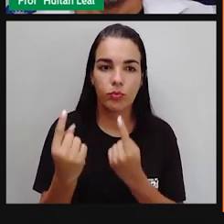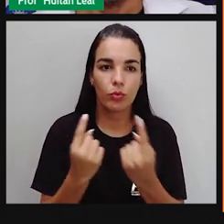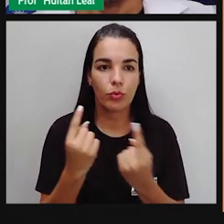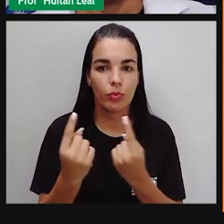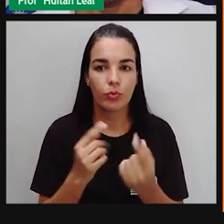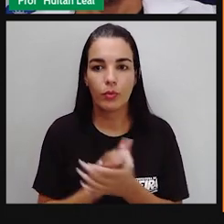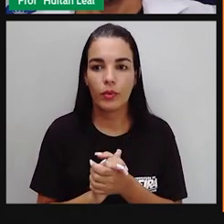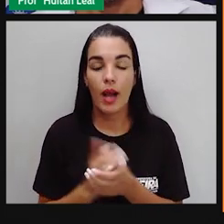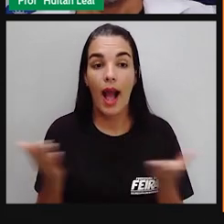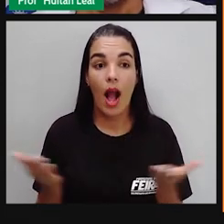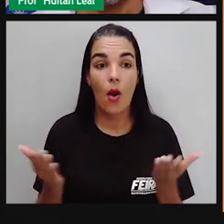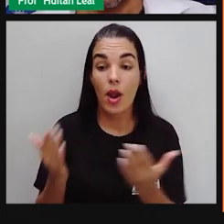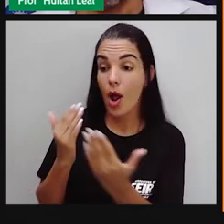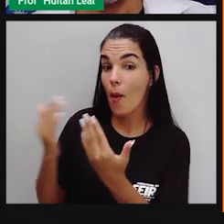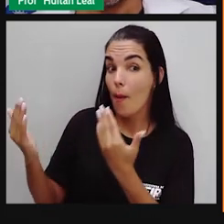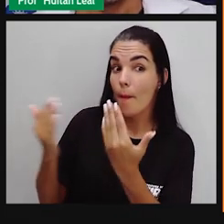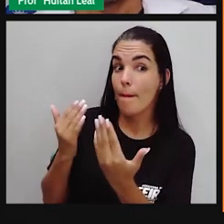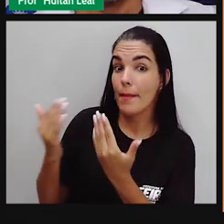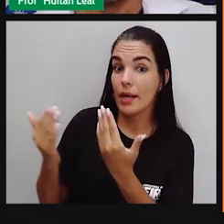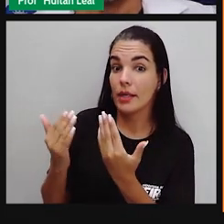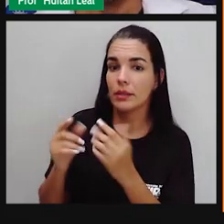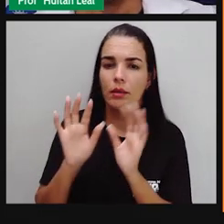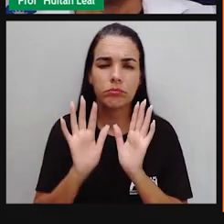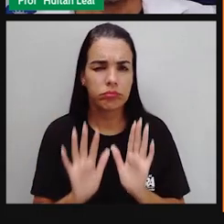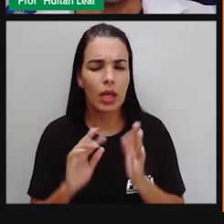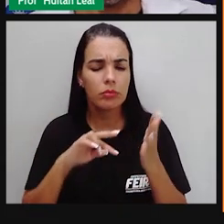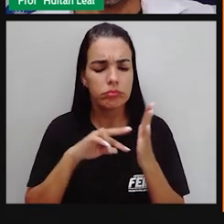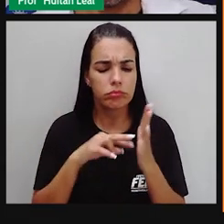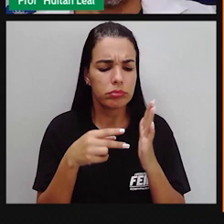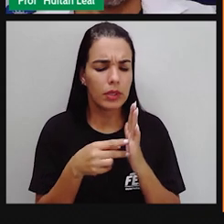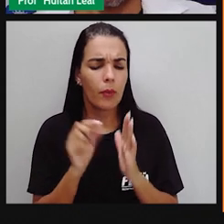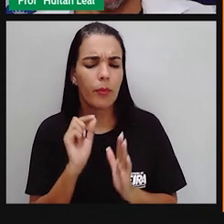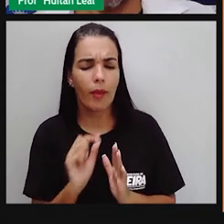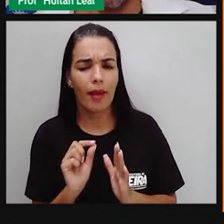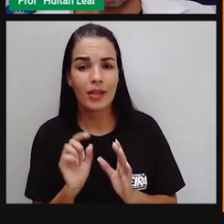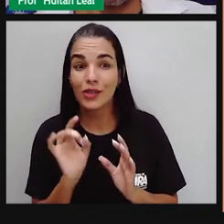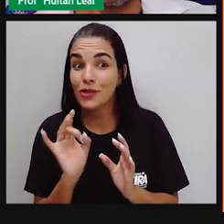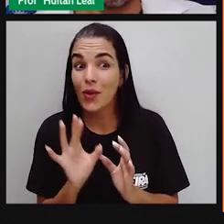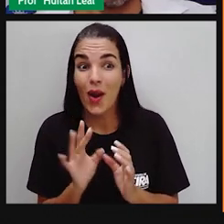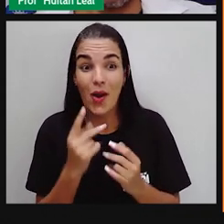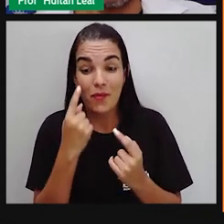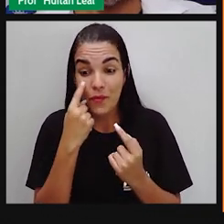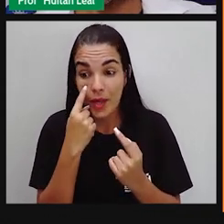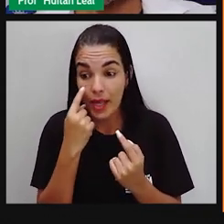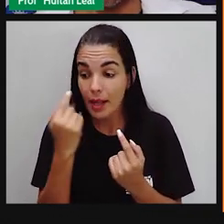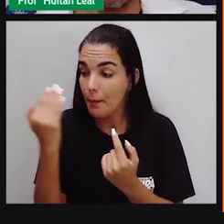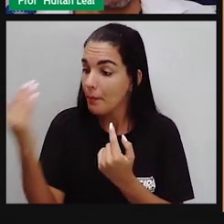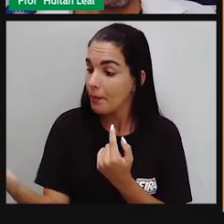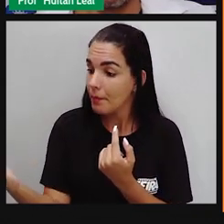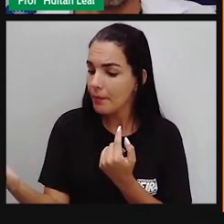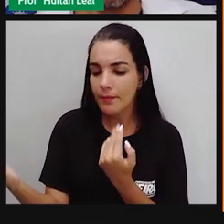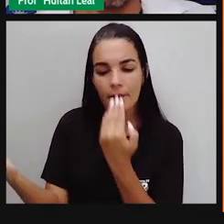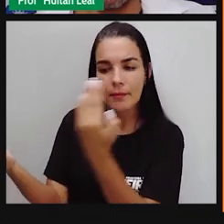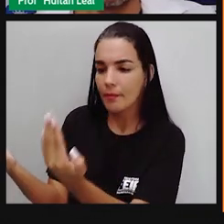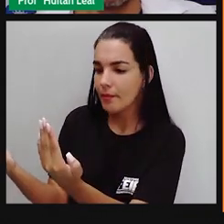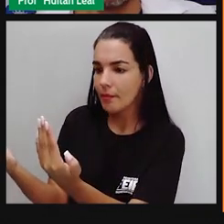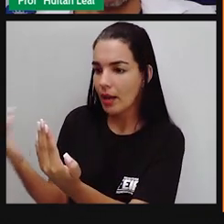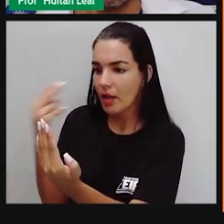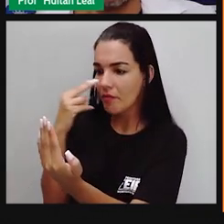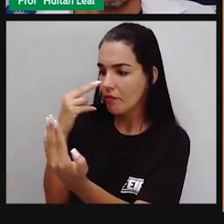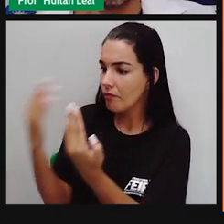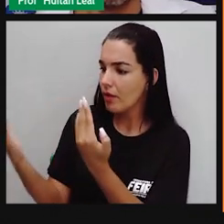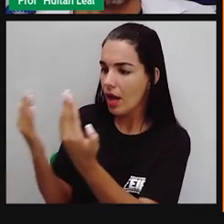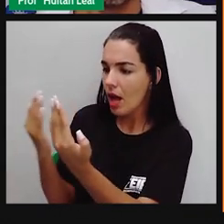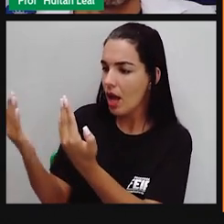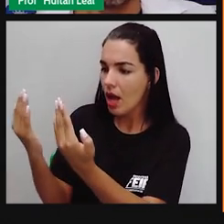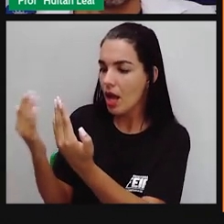Vamos lá. Então, comparação. O nome já diz comparação. Todos nós sabemos fazer uma comparação.